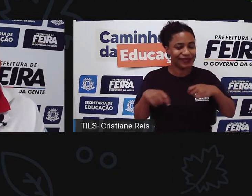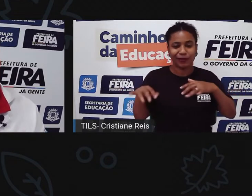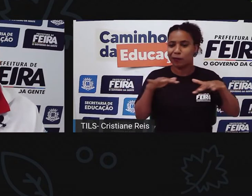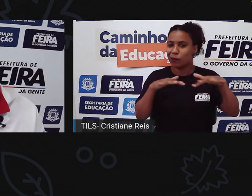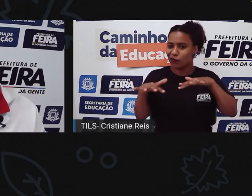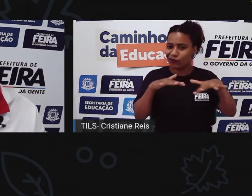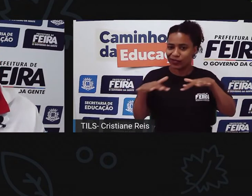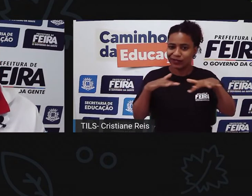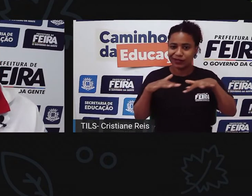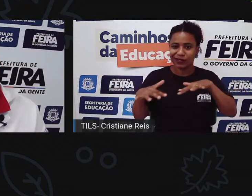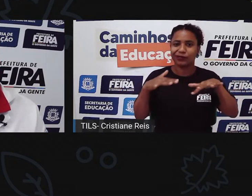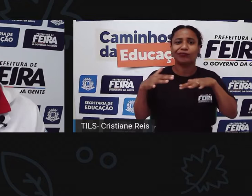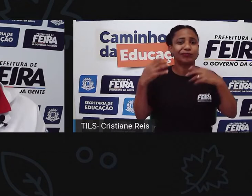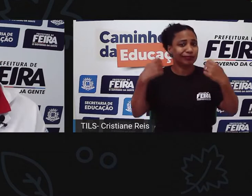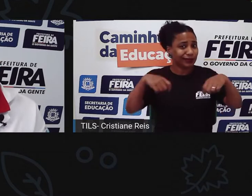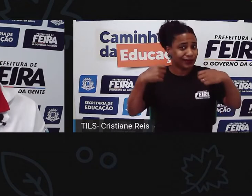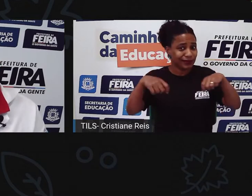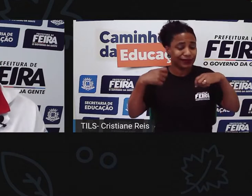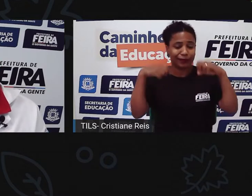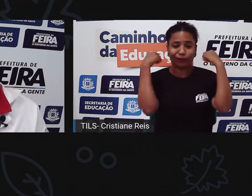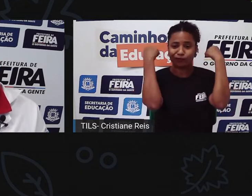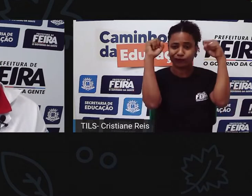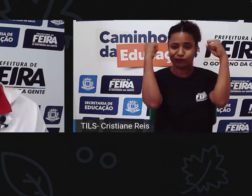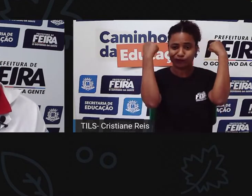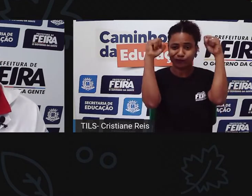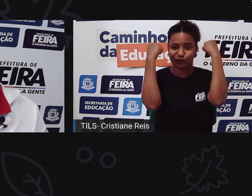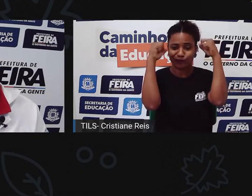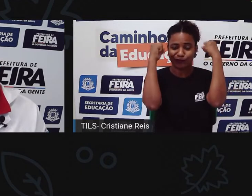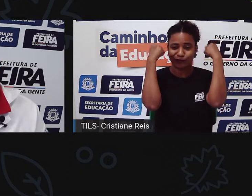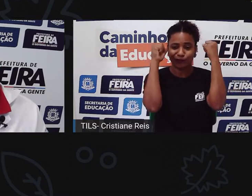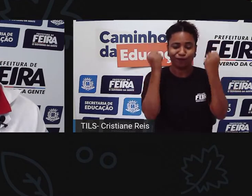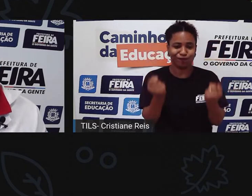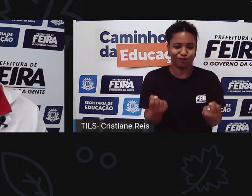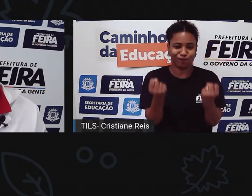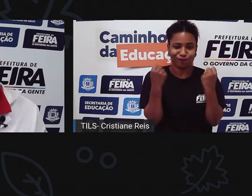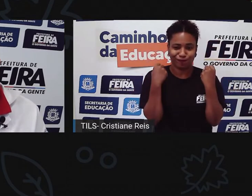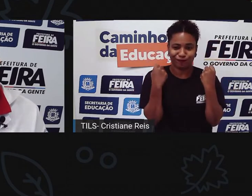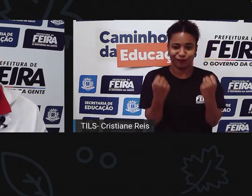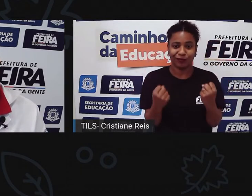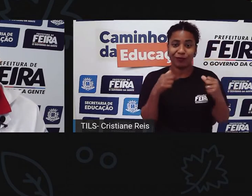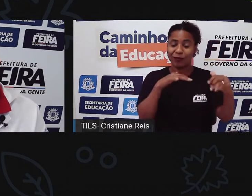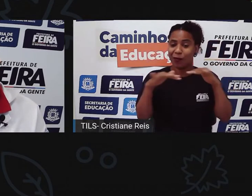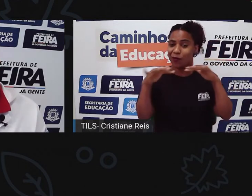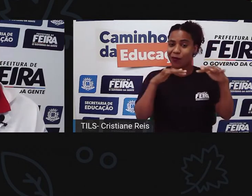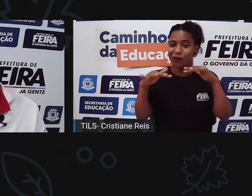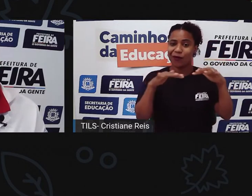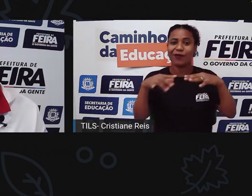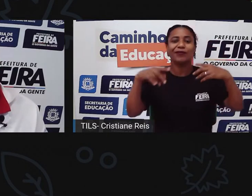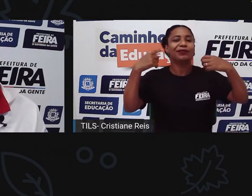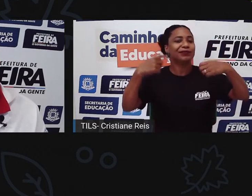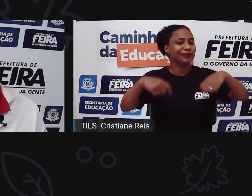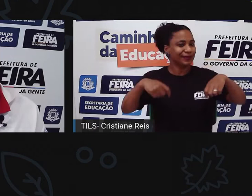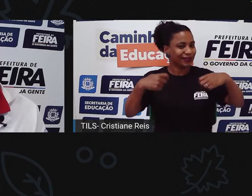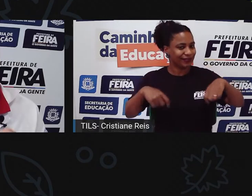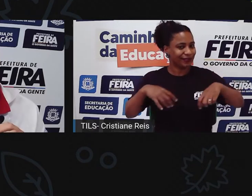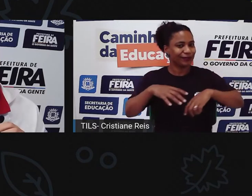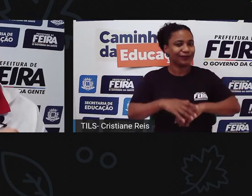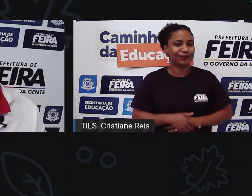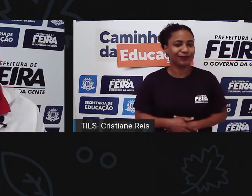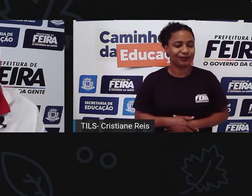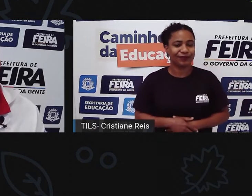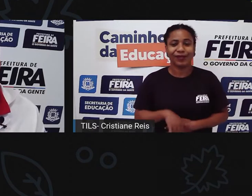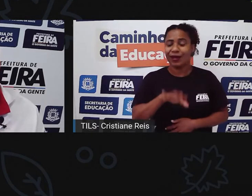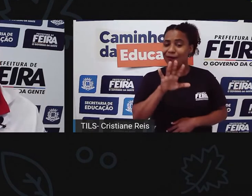movimentação, né? Pra gente ficar saudável, a gente precisa estar em movimento. No entanto, mais de